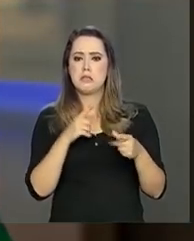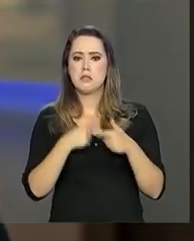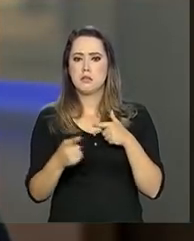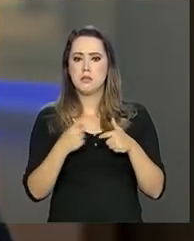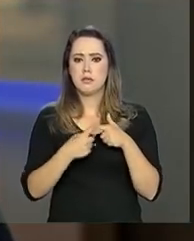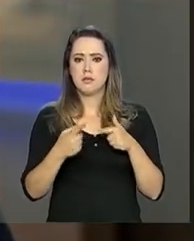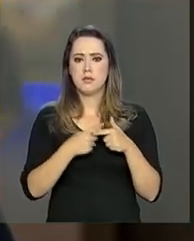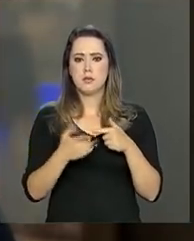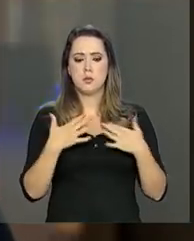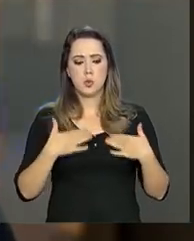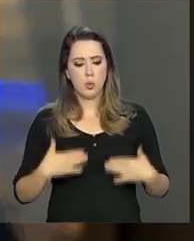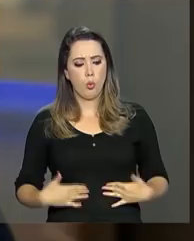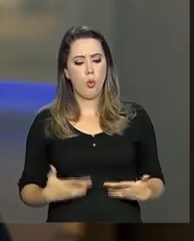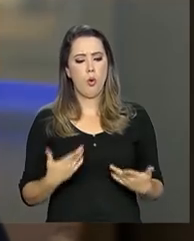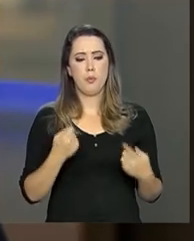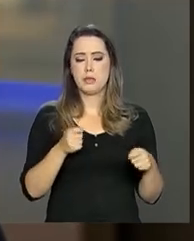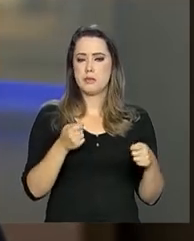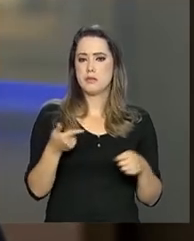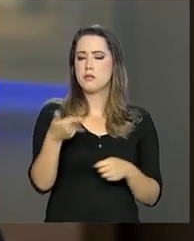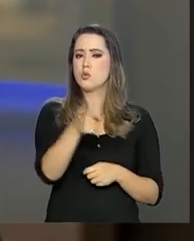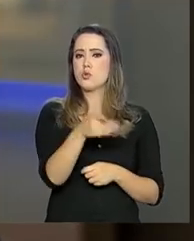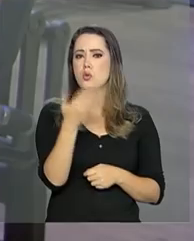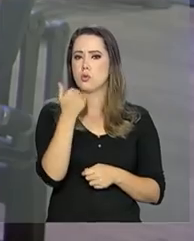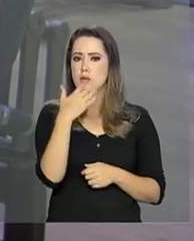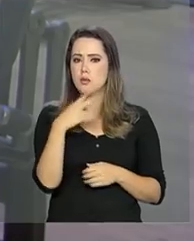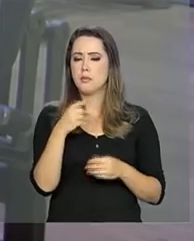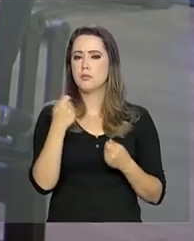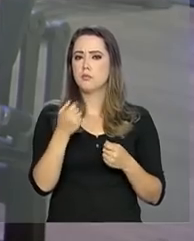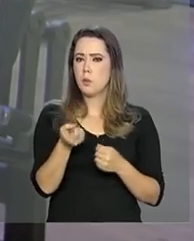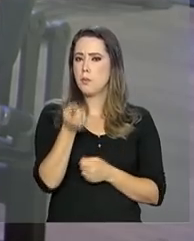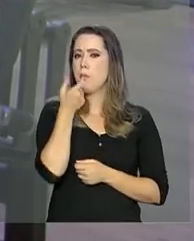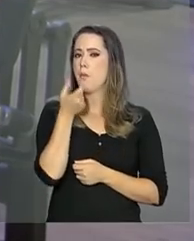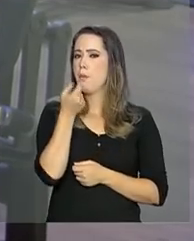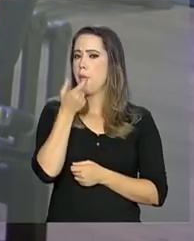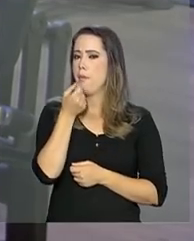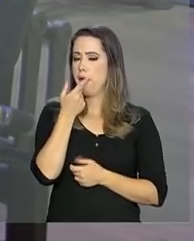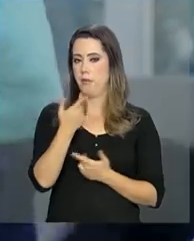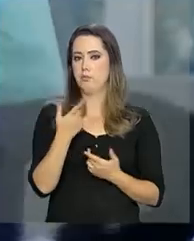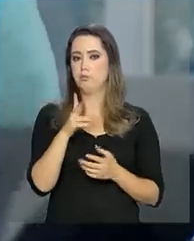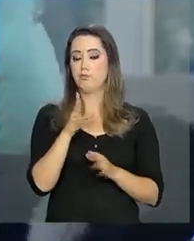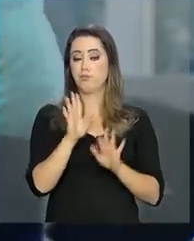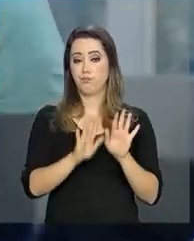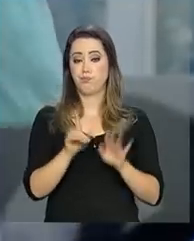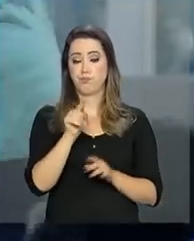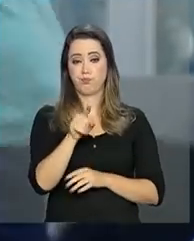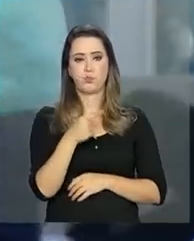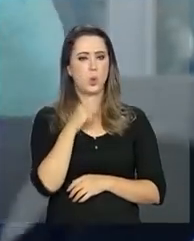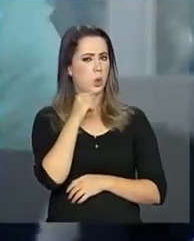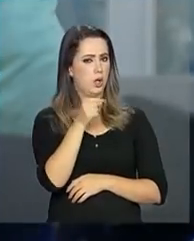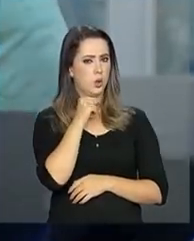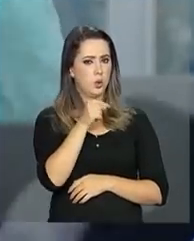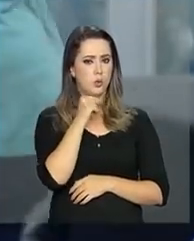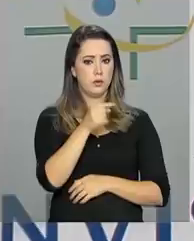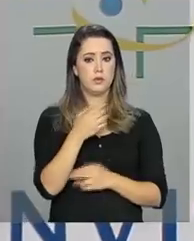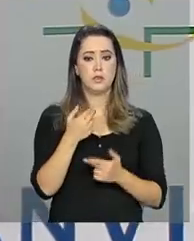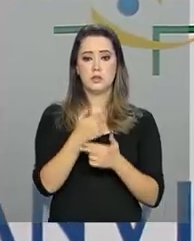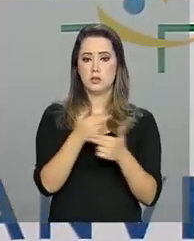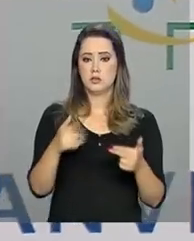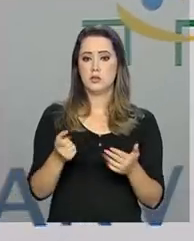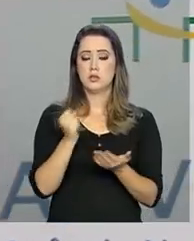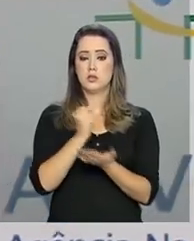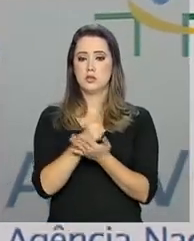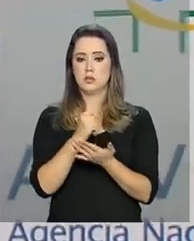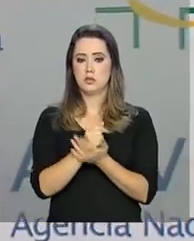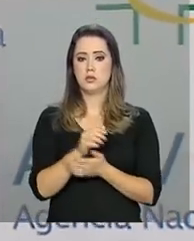da própria refeição. Para que o consumidor não tenha dúvidas sobre o que está comprando e consumindo, a